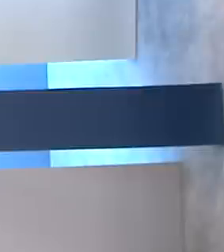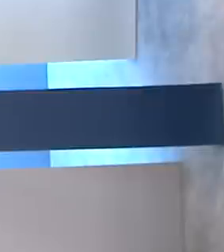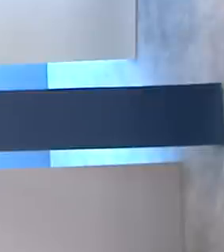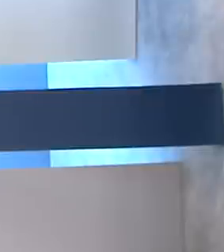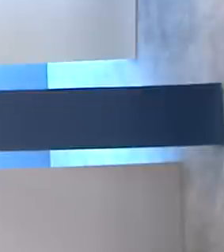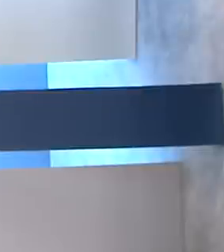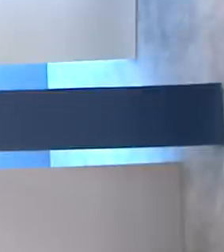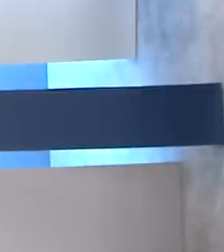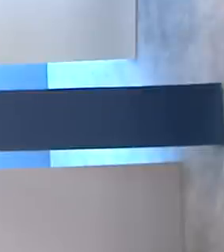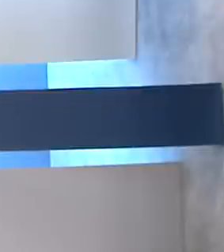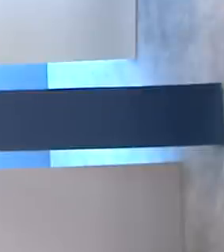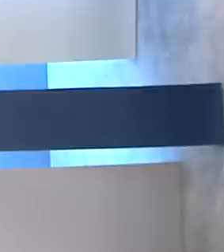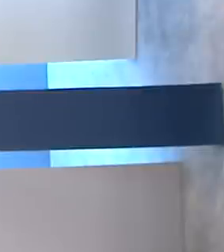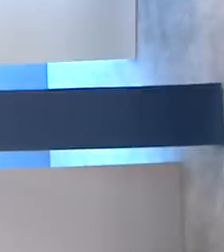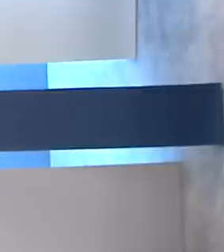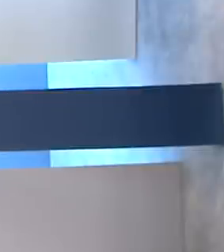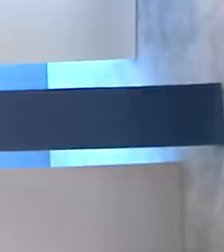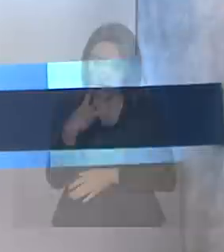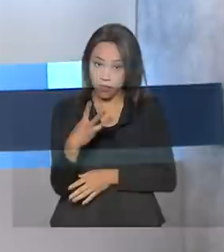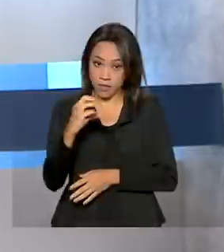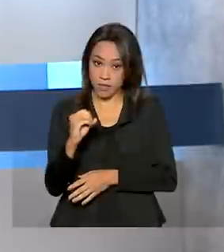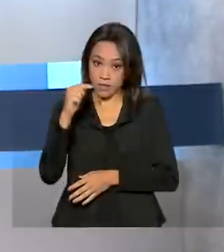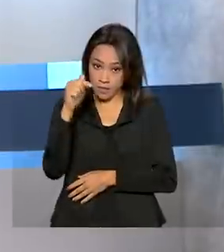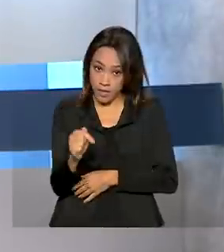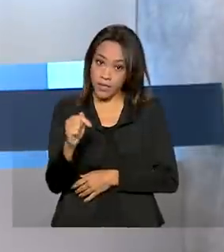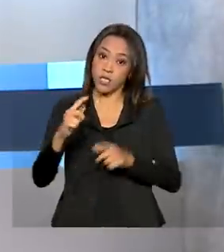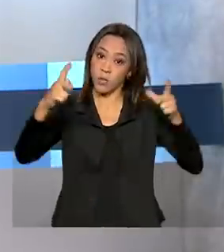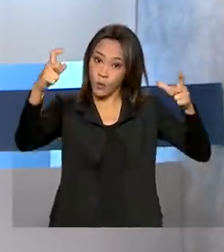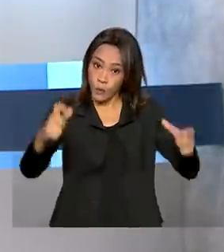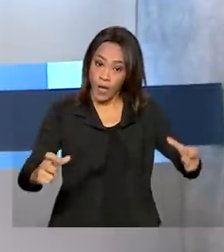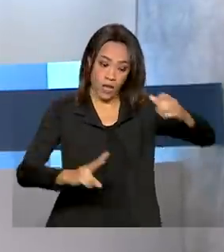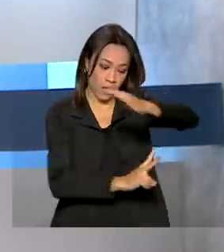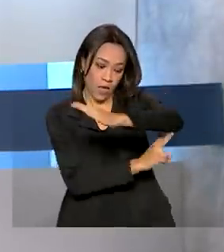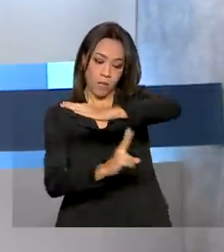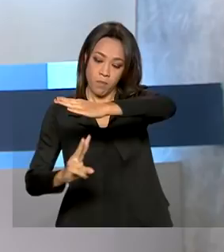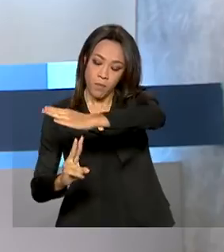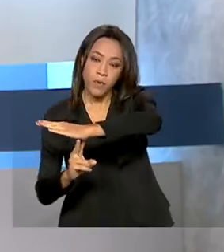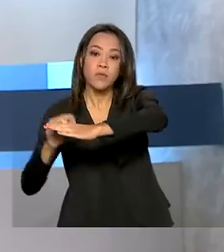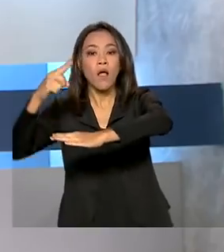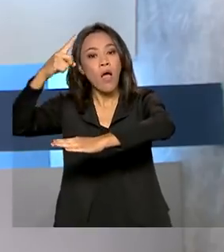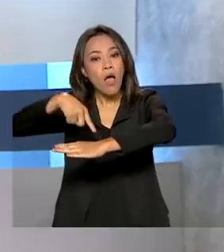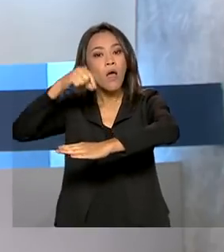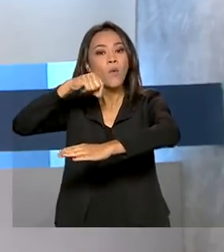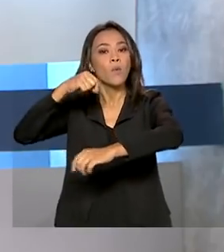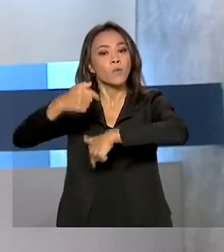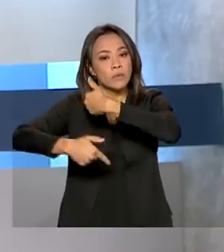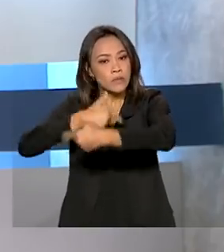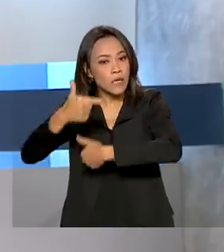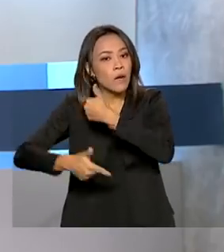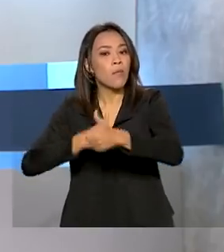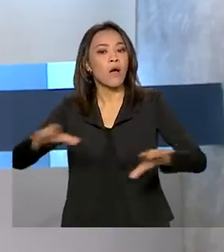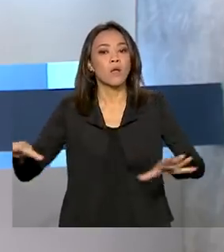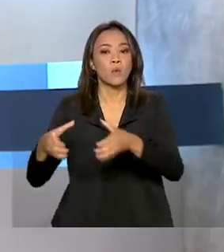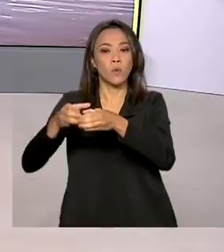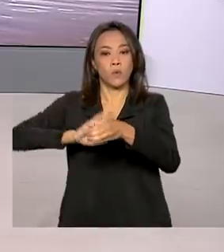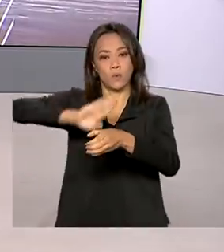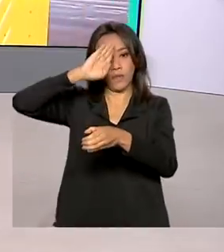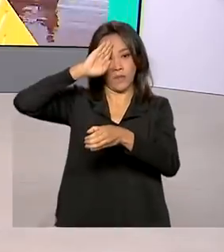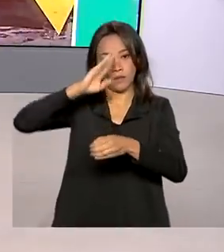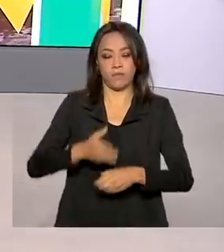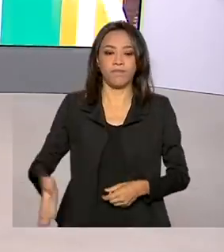e recuperação da BR-307, onde fica localizada a ponte, fazem parte da Operação Iamirim do Exército Brasileiro.